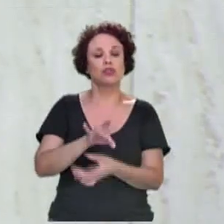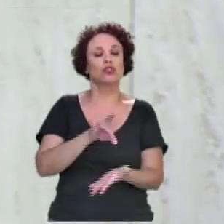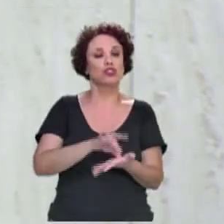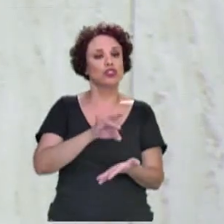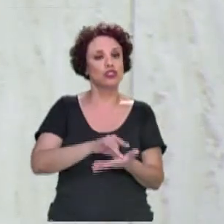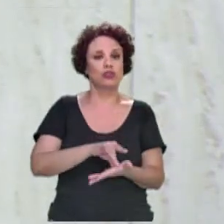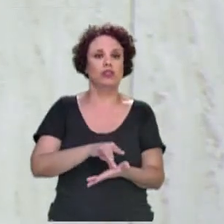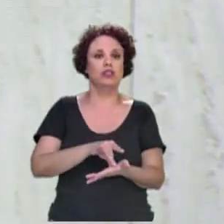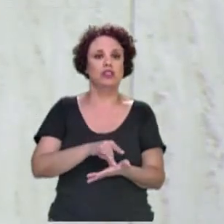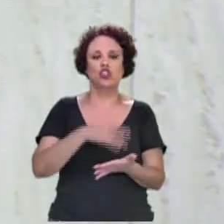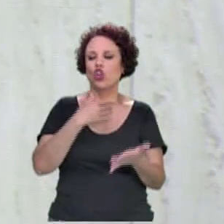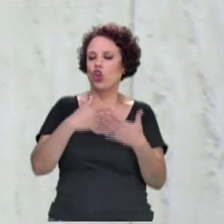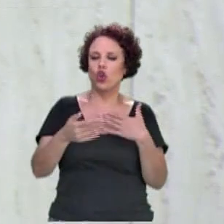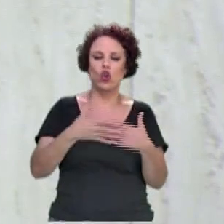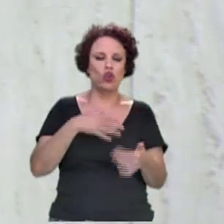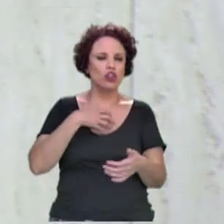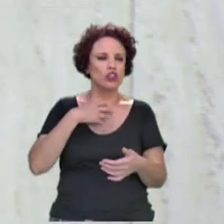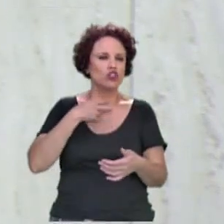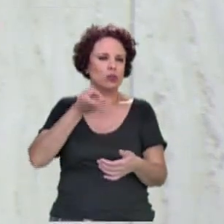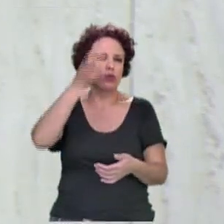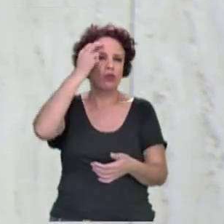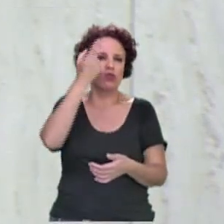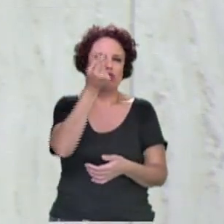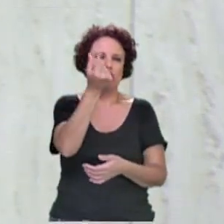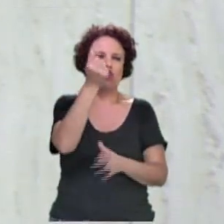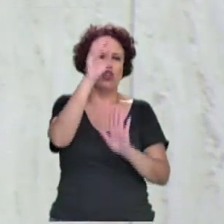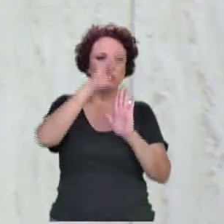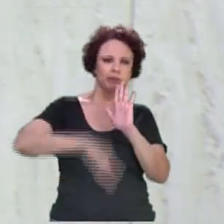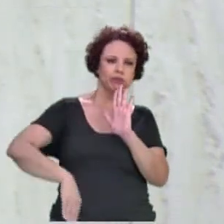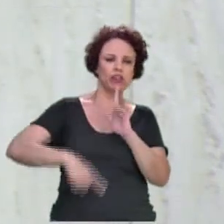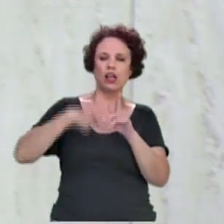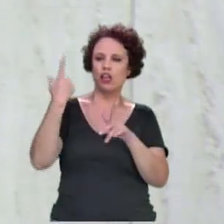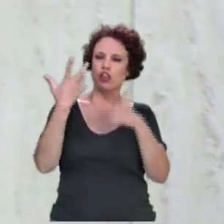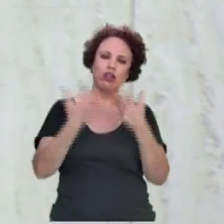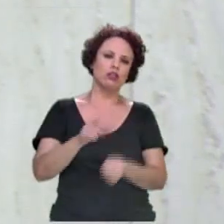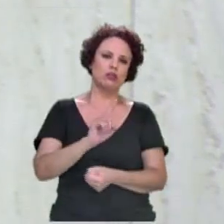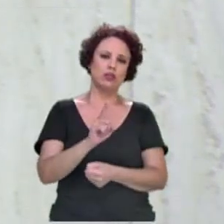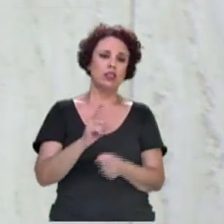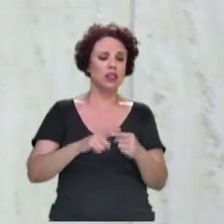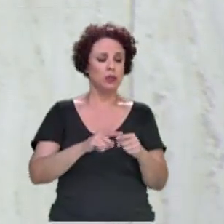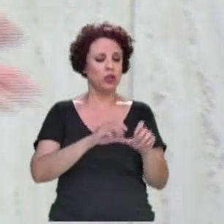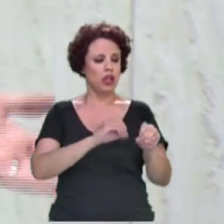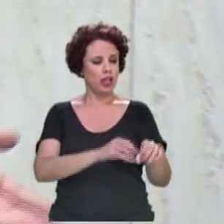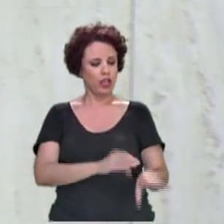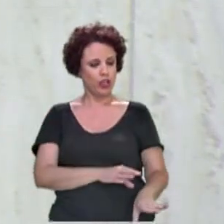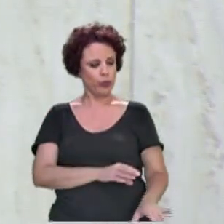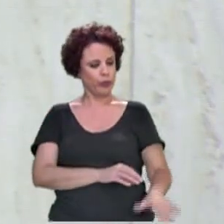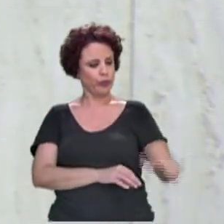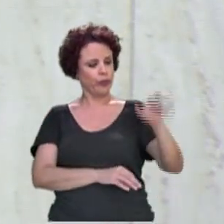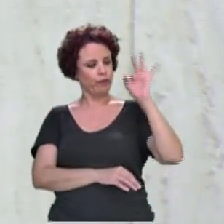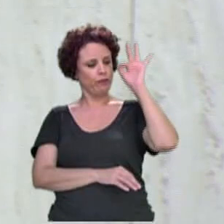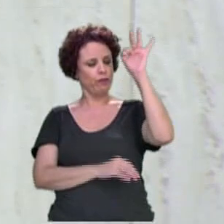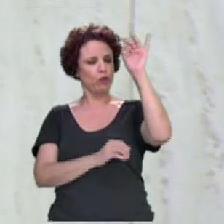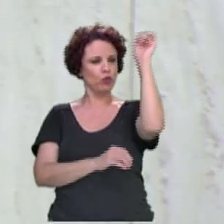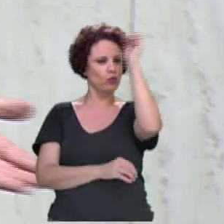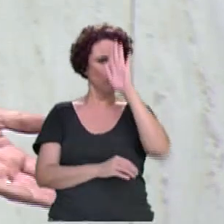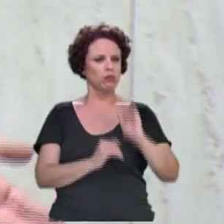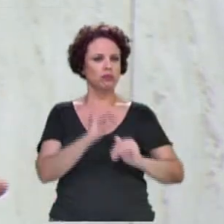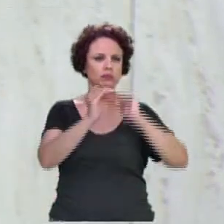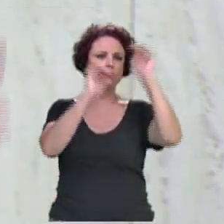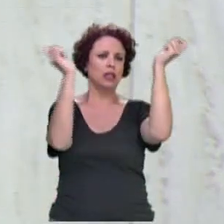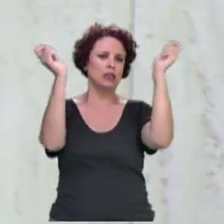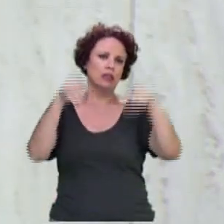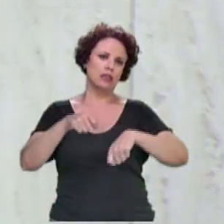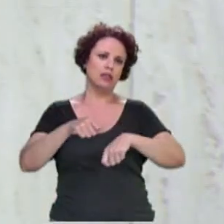qualquer corte na cultura. A gente tanto fala aqui que a educação é o futuro do Brasil. Nós não podemos cortar a cultura que tem